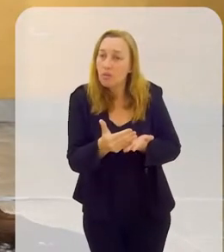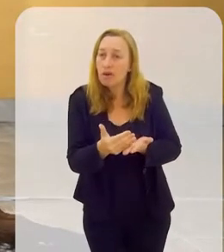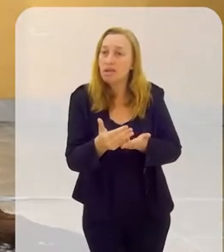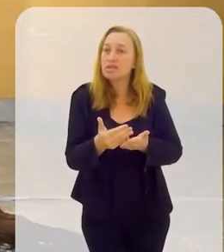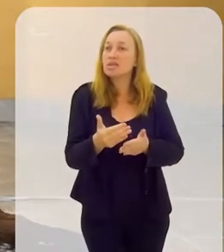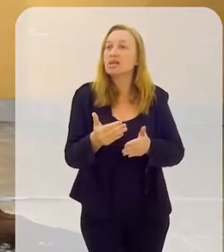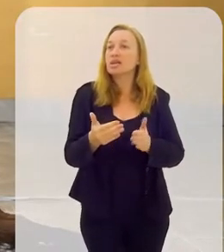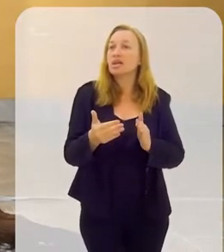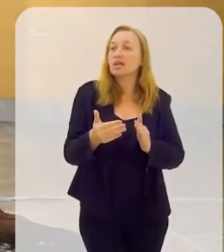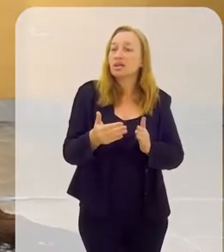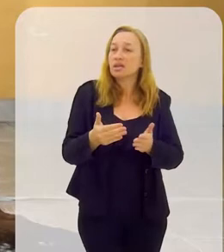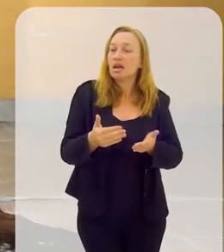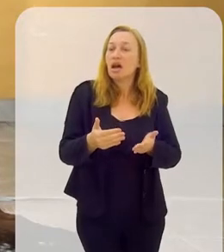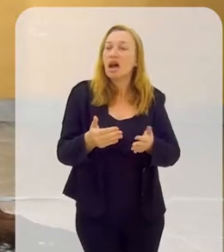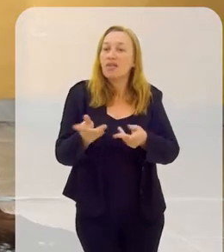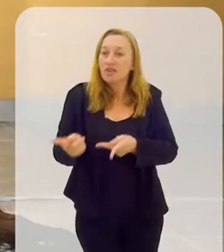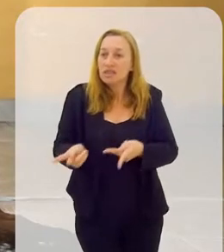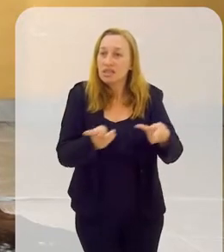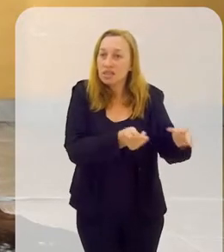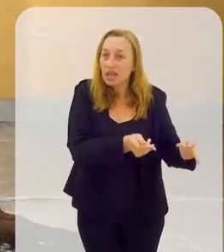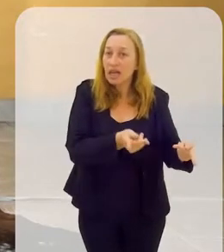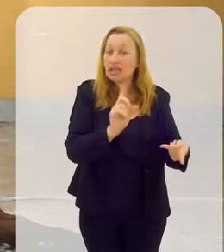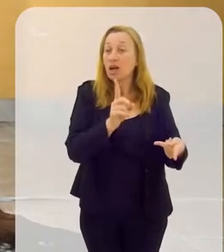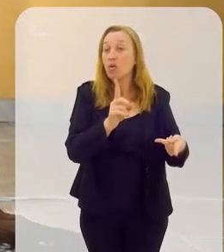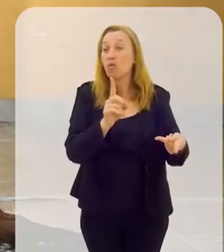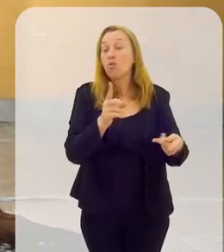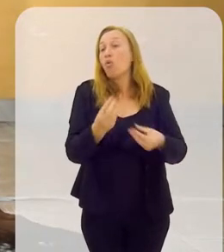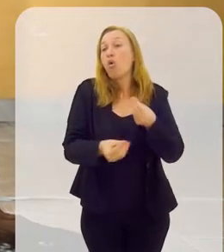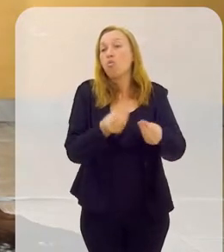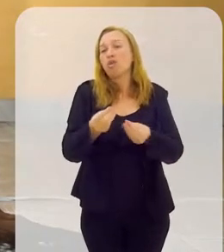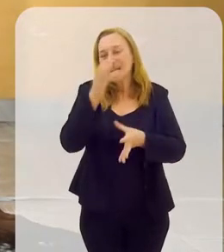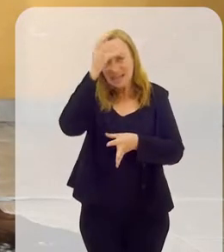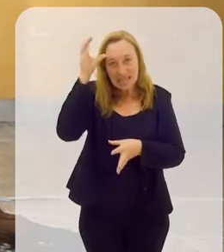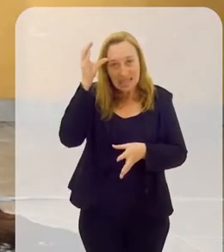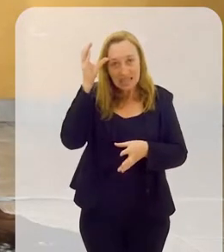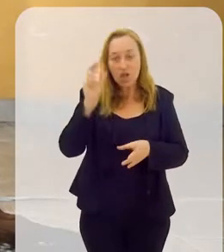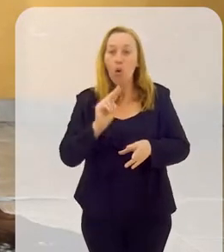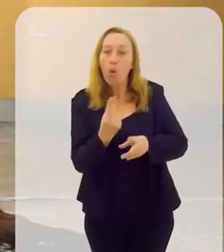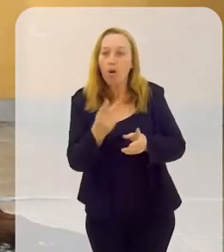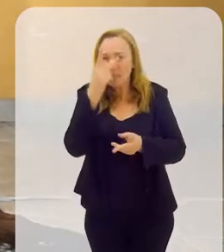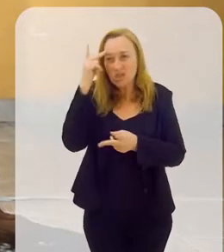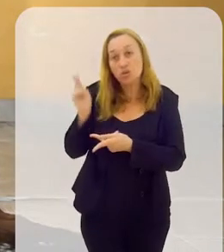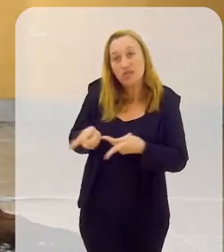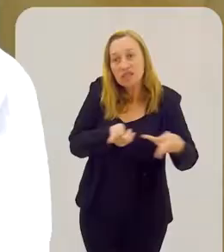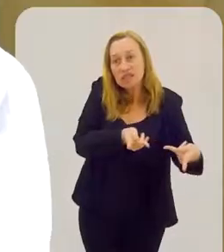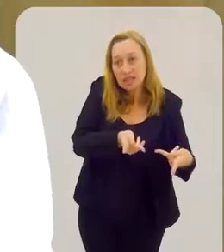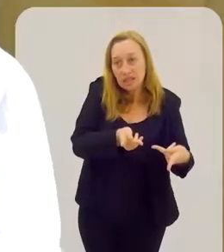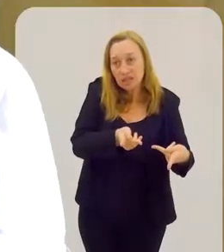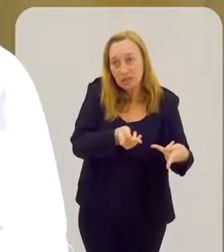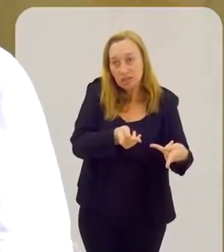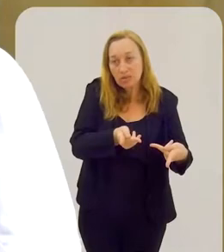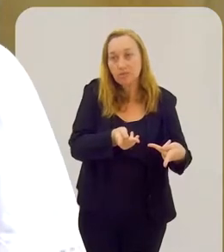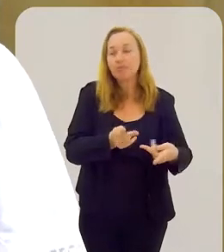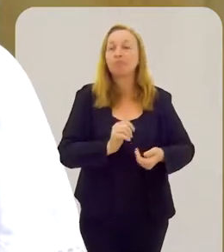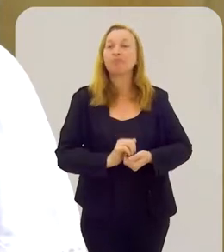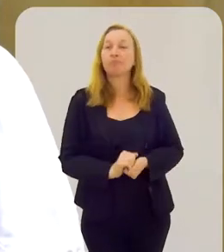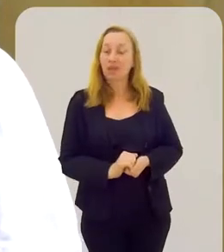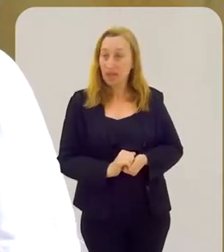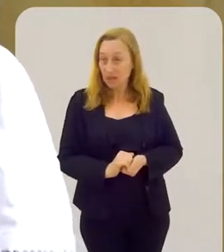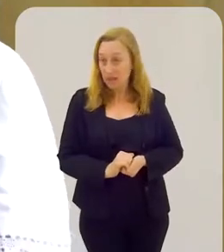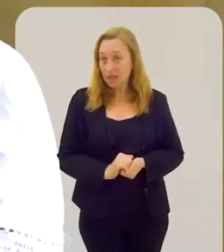Aí ela começa a ter o proceder, começa a frequentar, já não como cliente ou visitante, né, ou até adeptos da